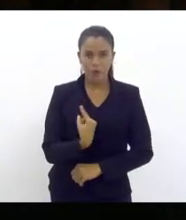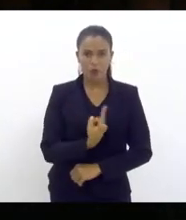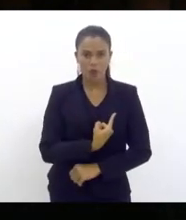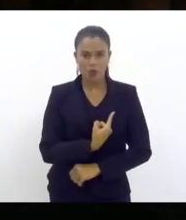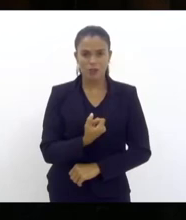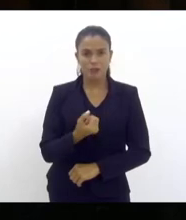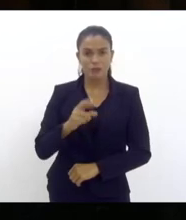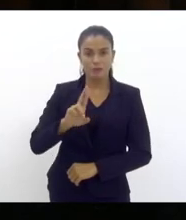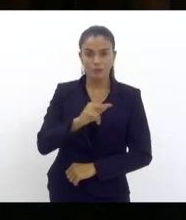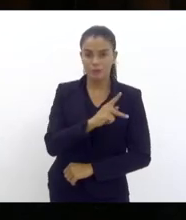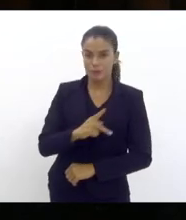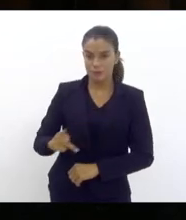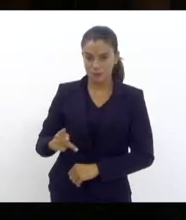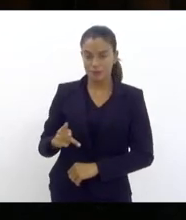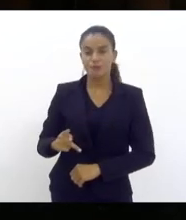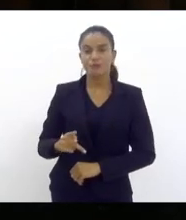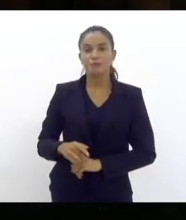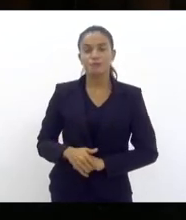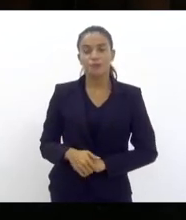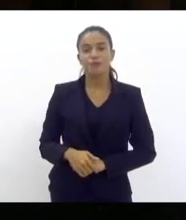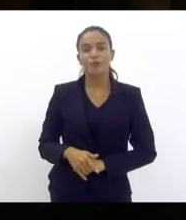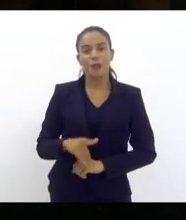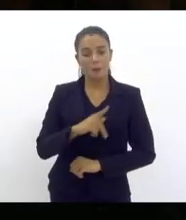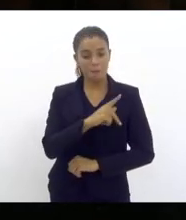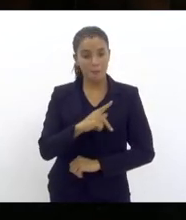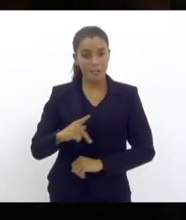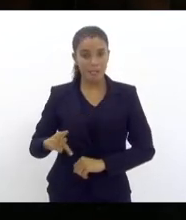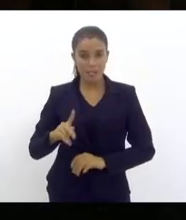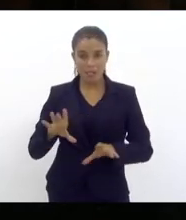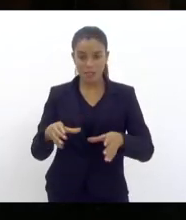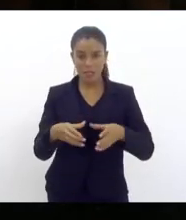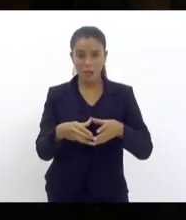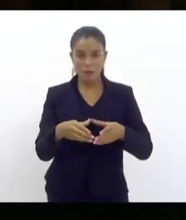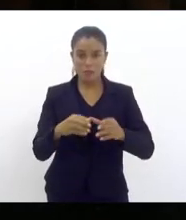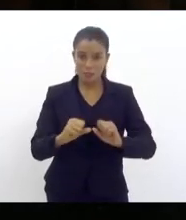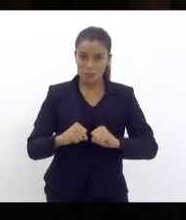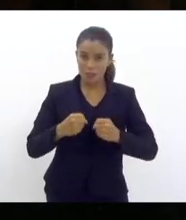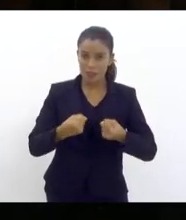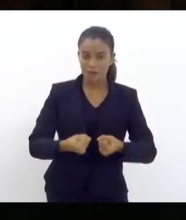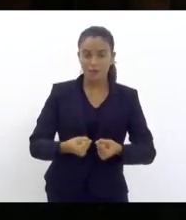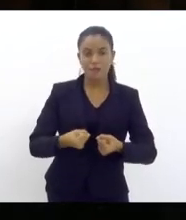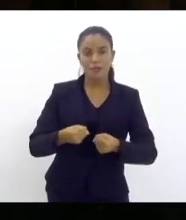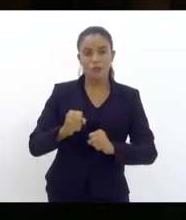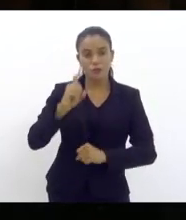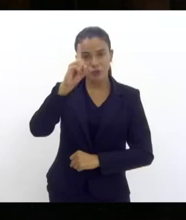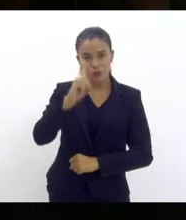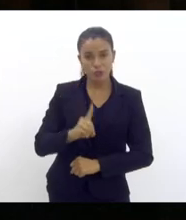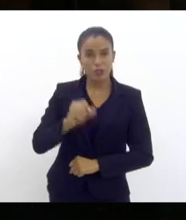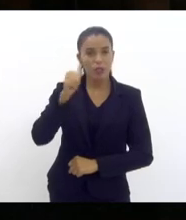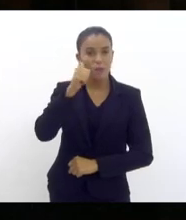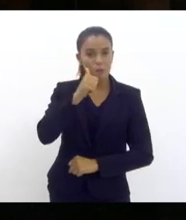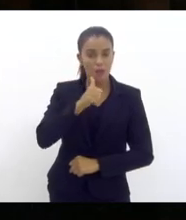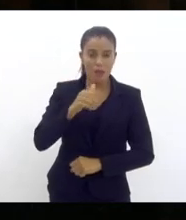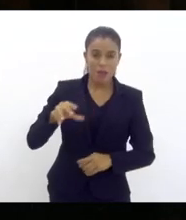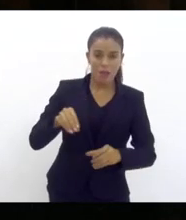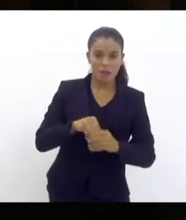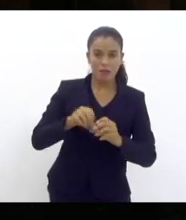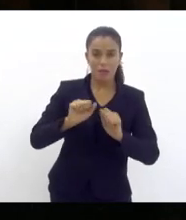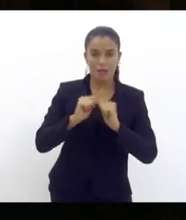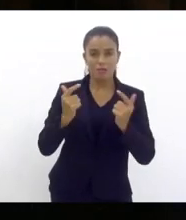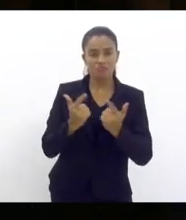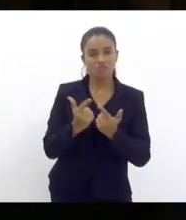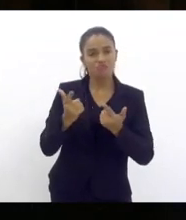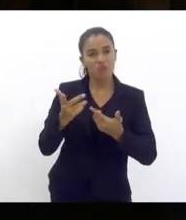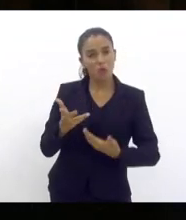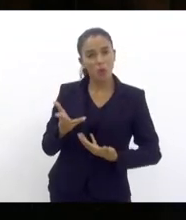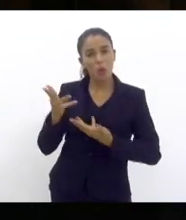senhor presidente, na qualidade de presidenta da Comissão de Defesa dos Direitos da Mulher, da ALERJ, recebemos o